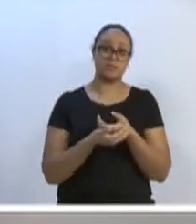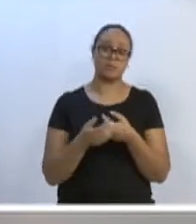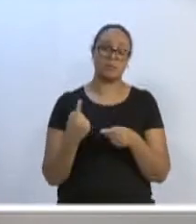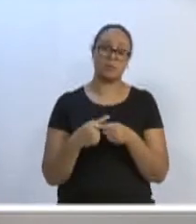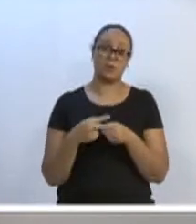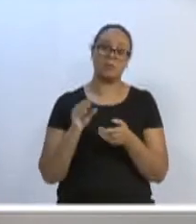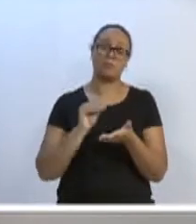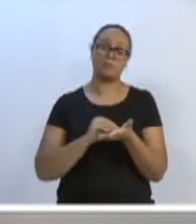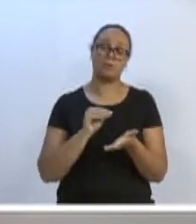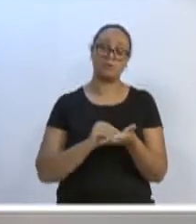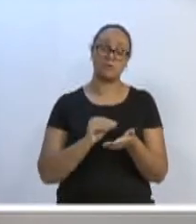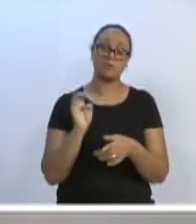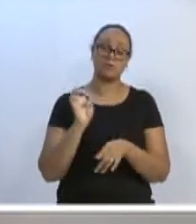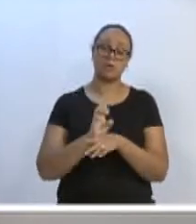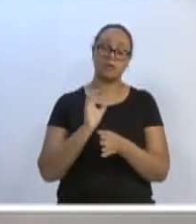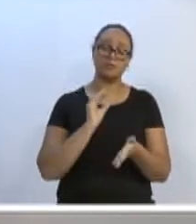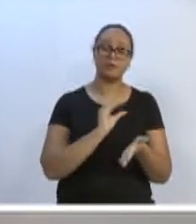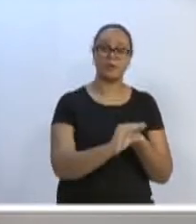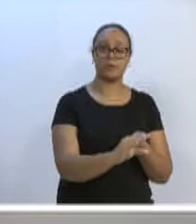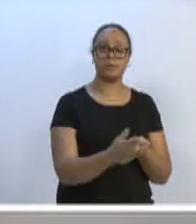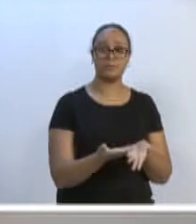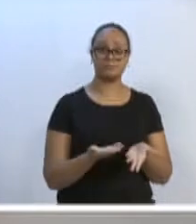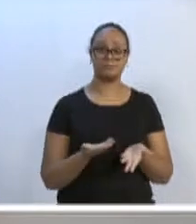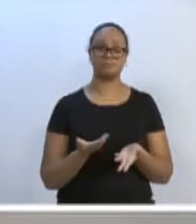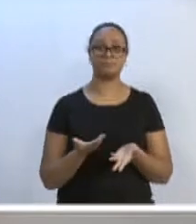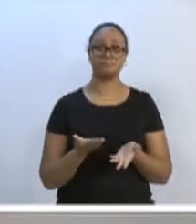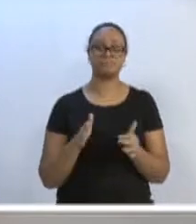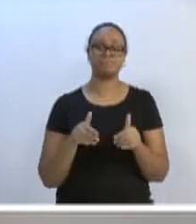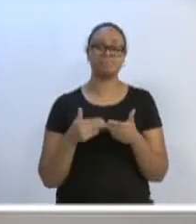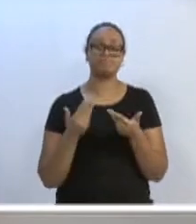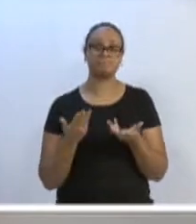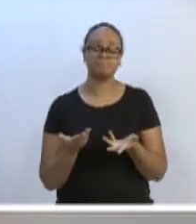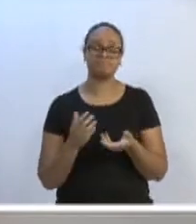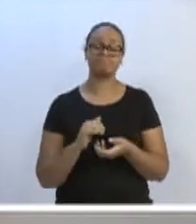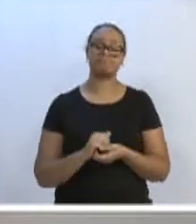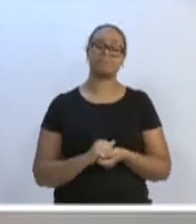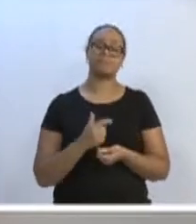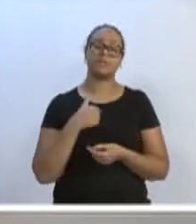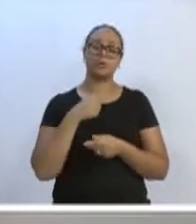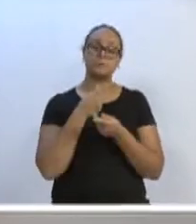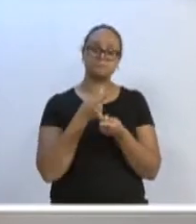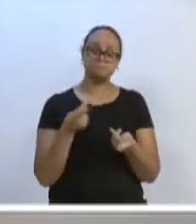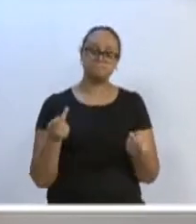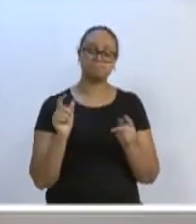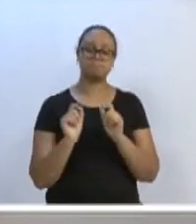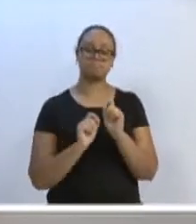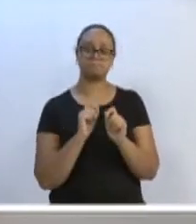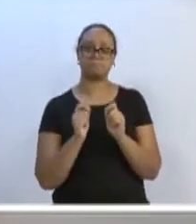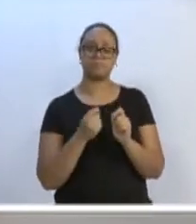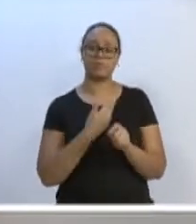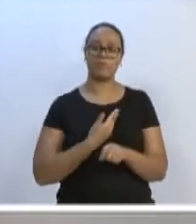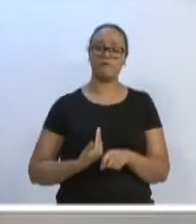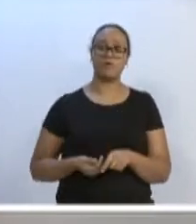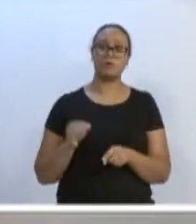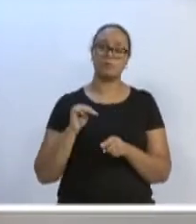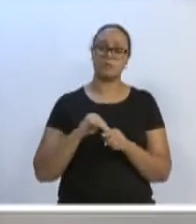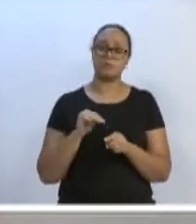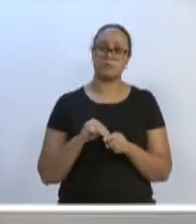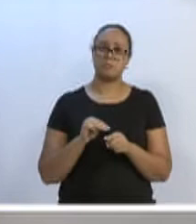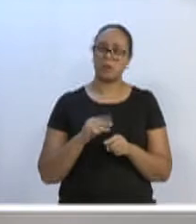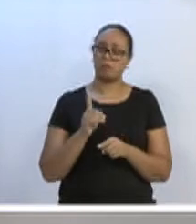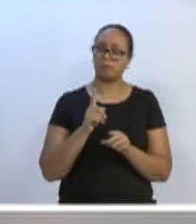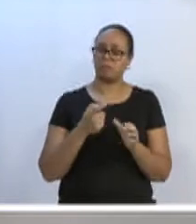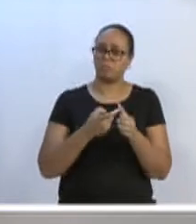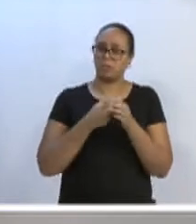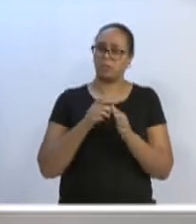do Estado no repasse desses recursos. Então, queria dizer que o governo municipal não está em débito